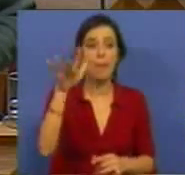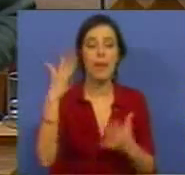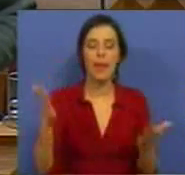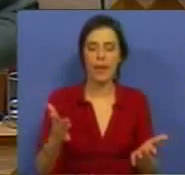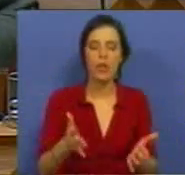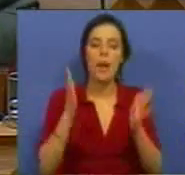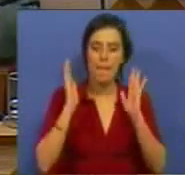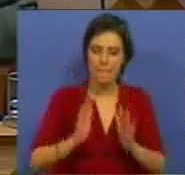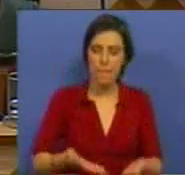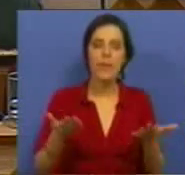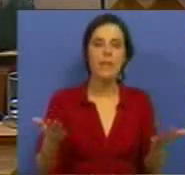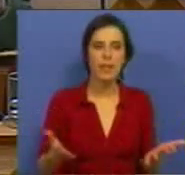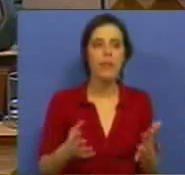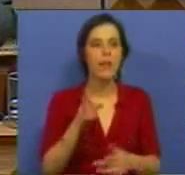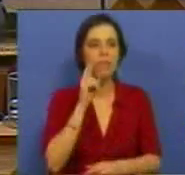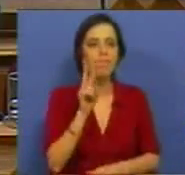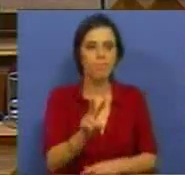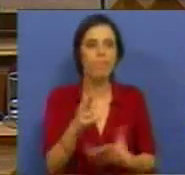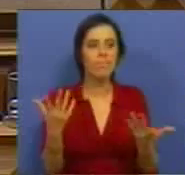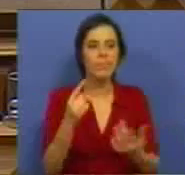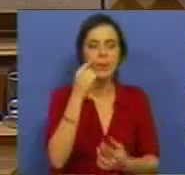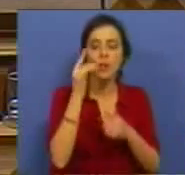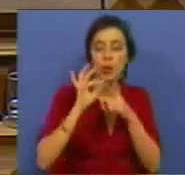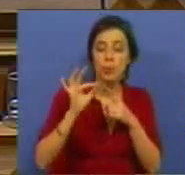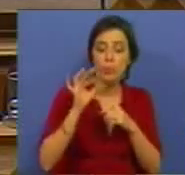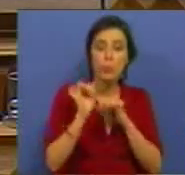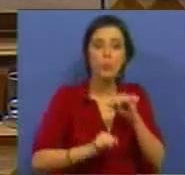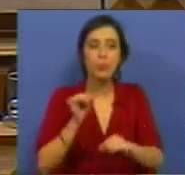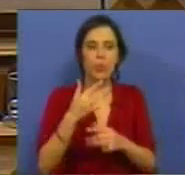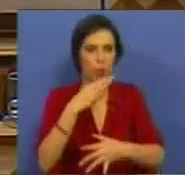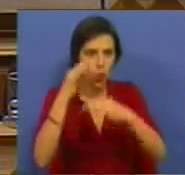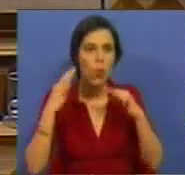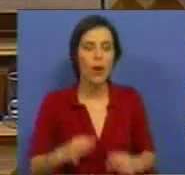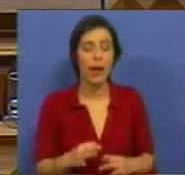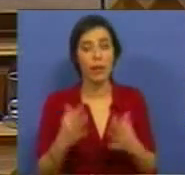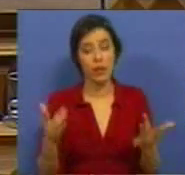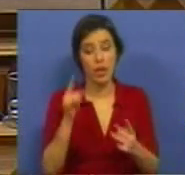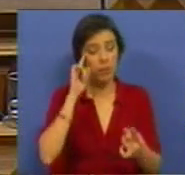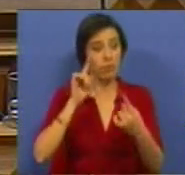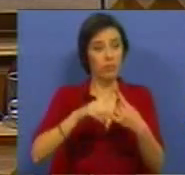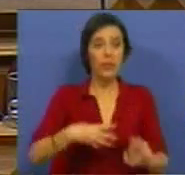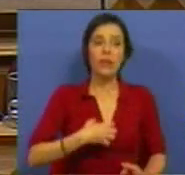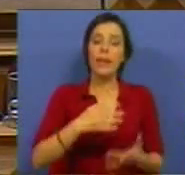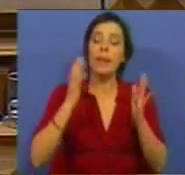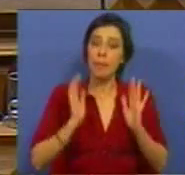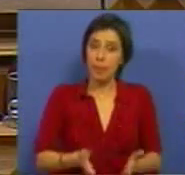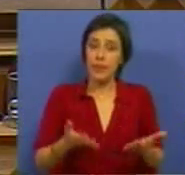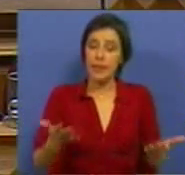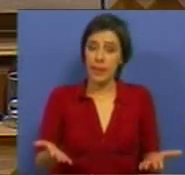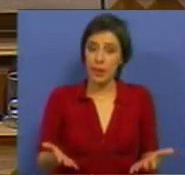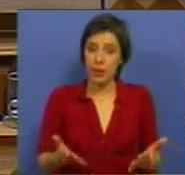precisa de ser vista com as especificidades concretas. Nesse sentido, é preciso